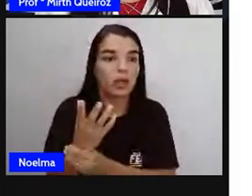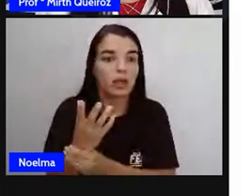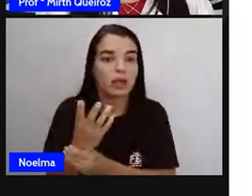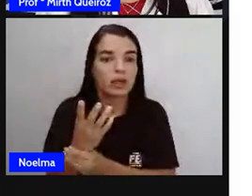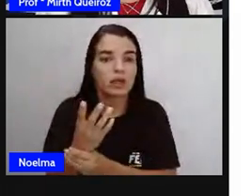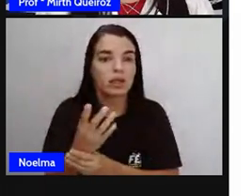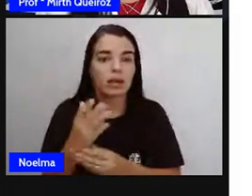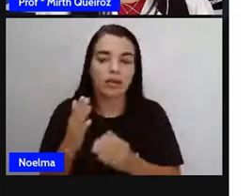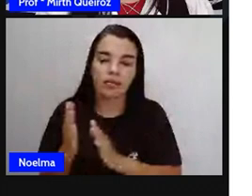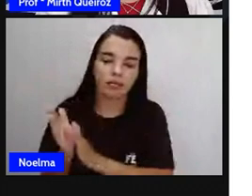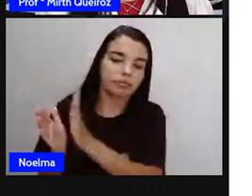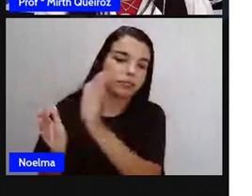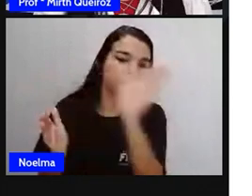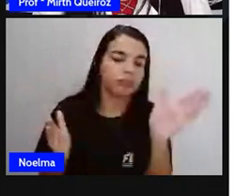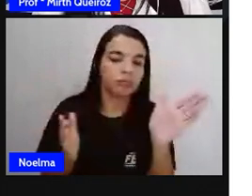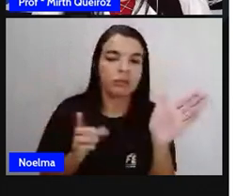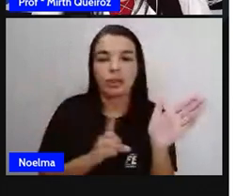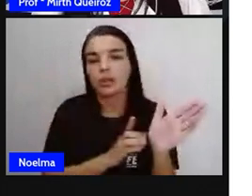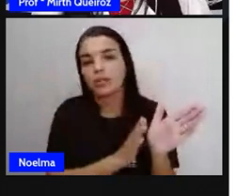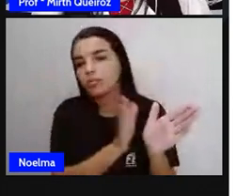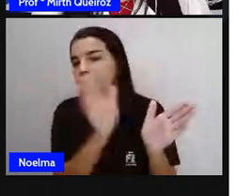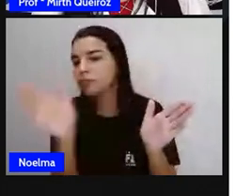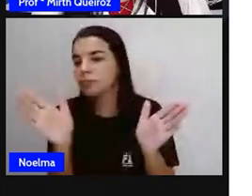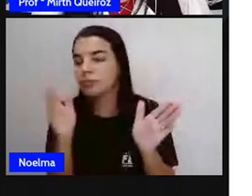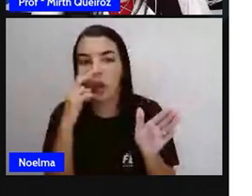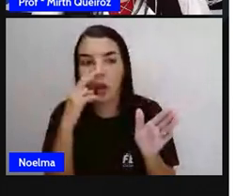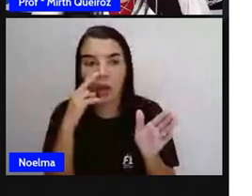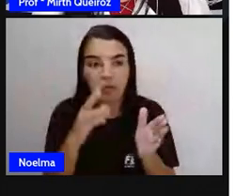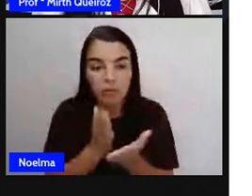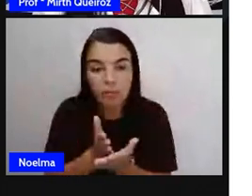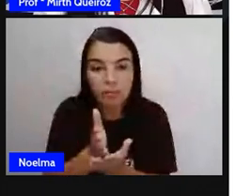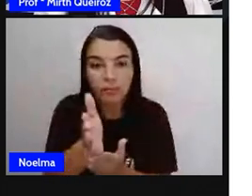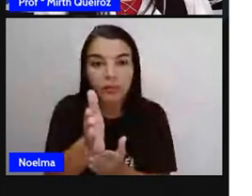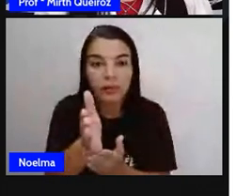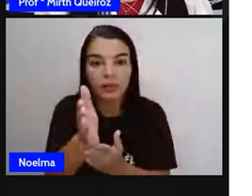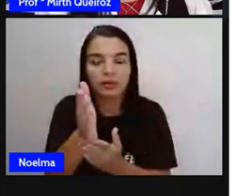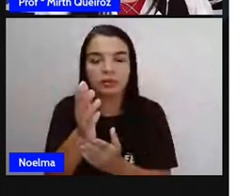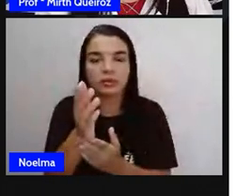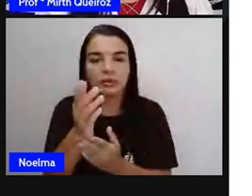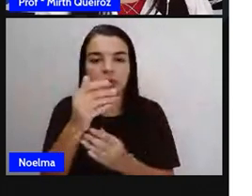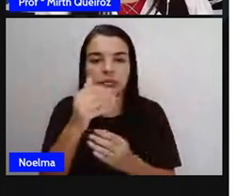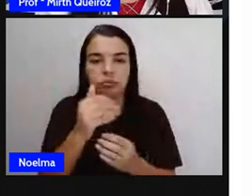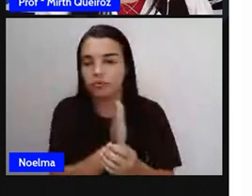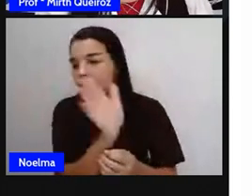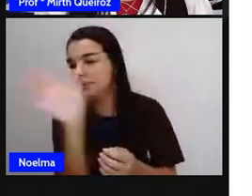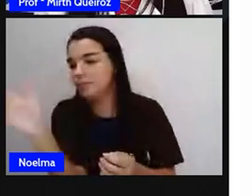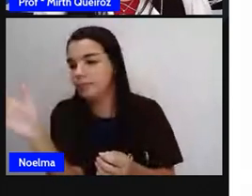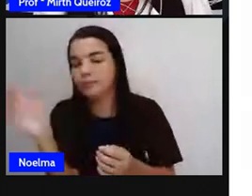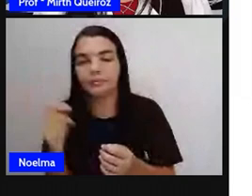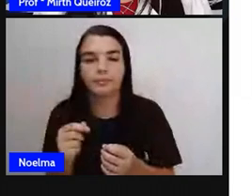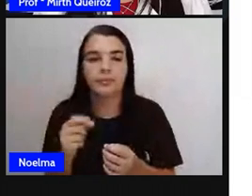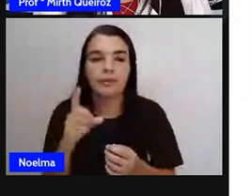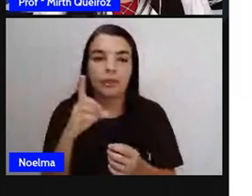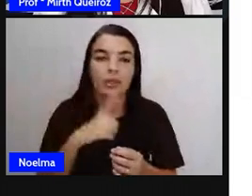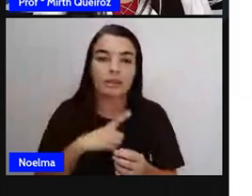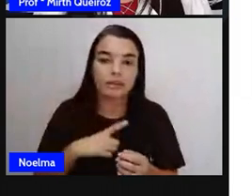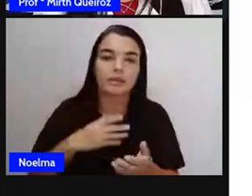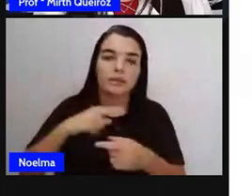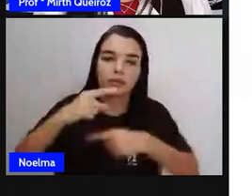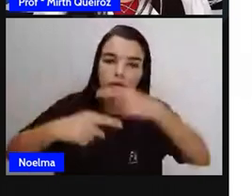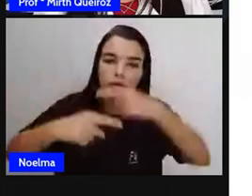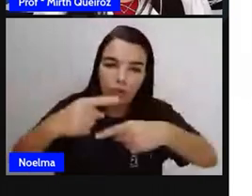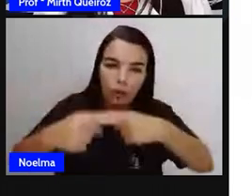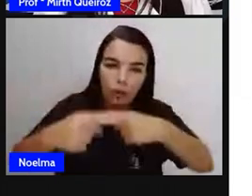Vire duas casas à direita. Avance uma casa para cima. Vire duas casas à direita. Avance novamente